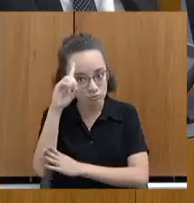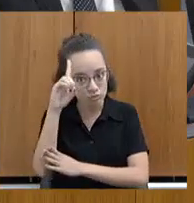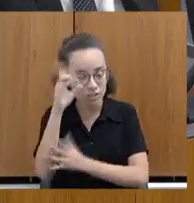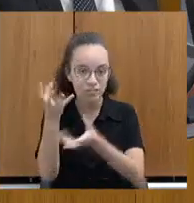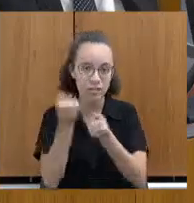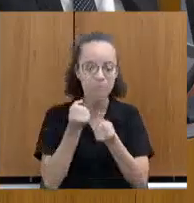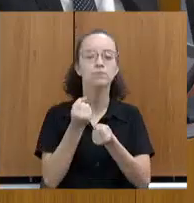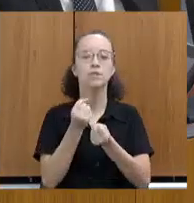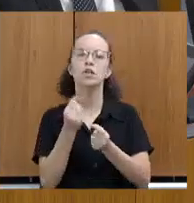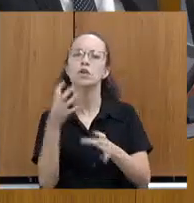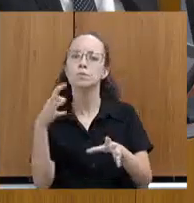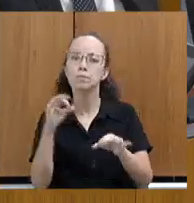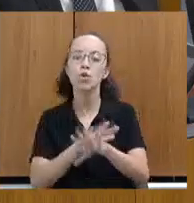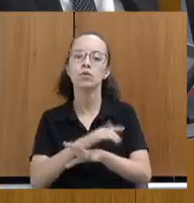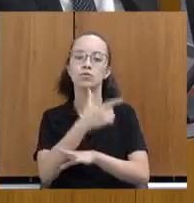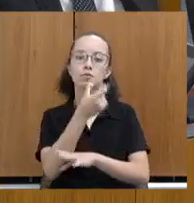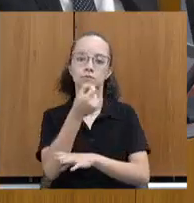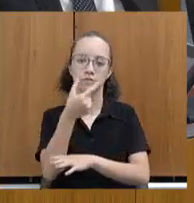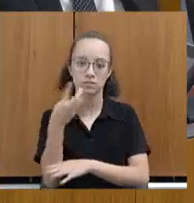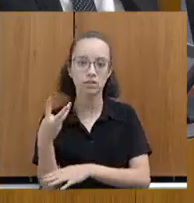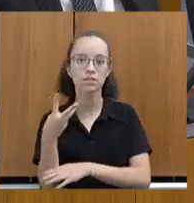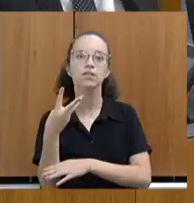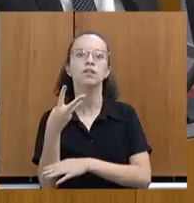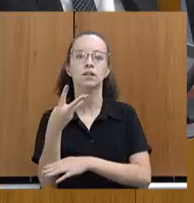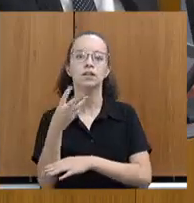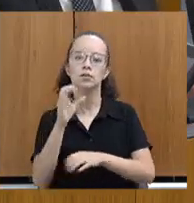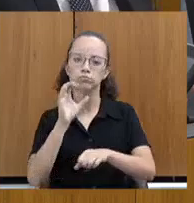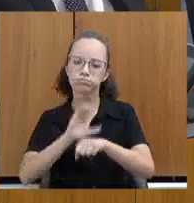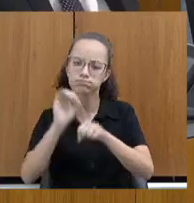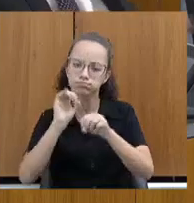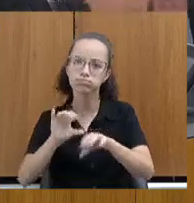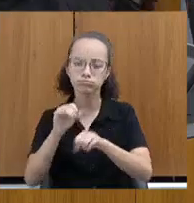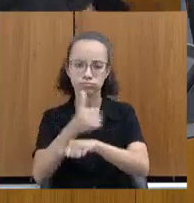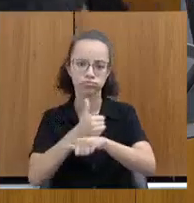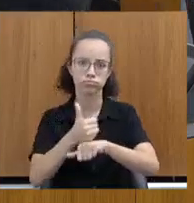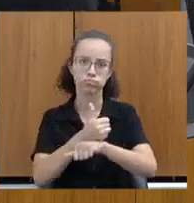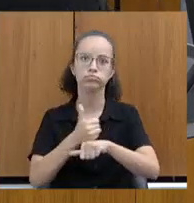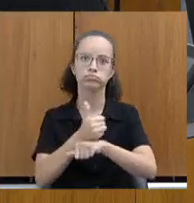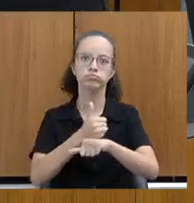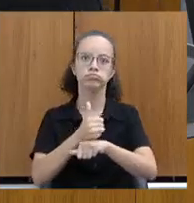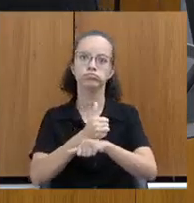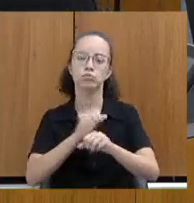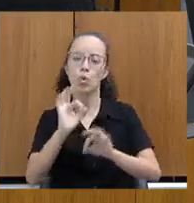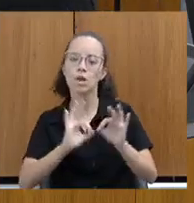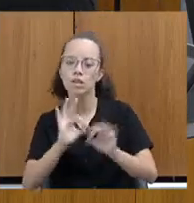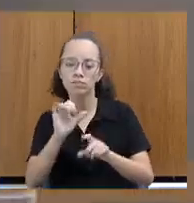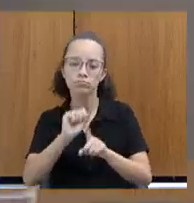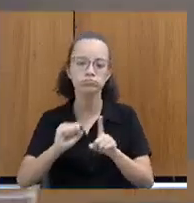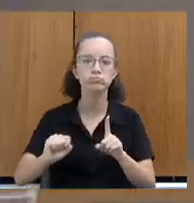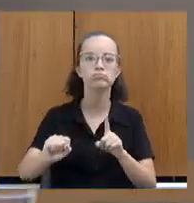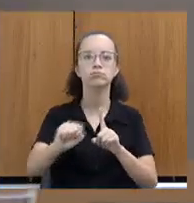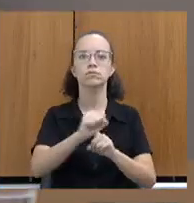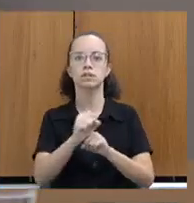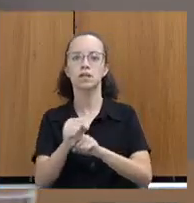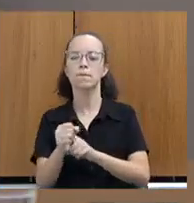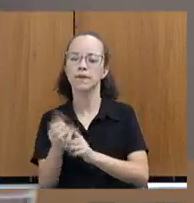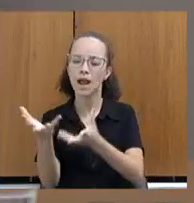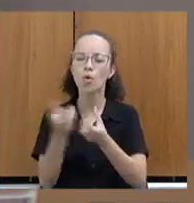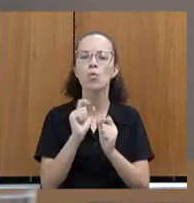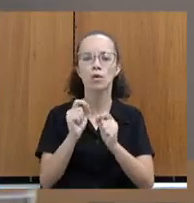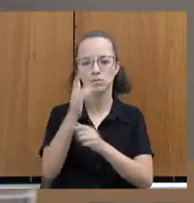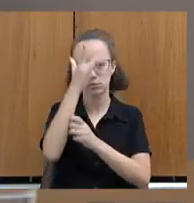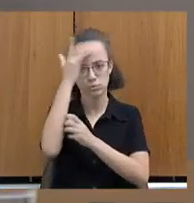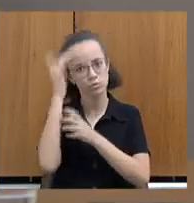pronto em 2023, a capacitação de profissionais e rede da sociedade civil organizada, que atuam na atenção da população de rua,